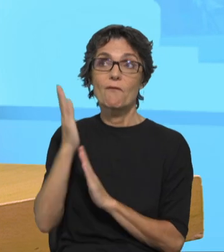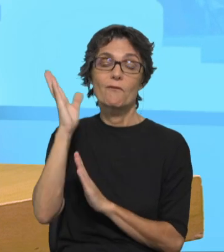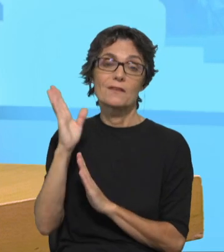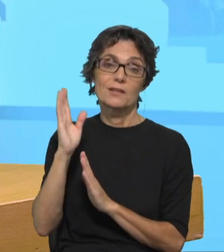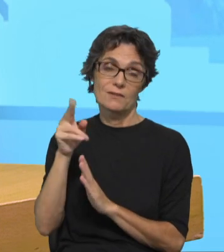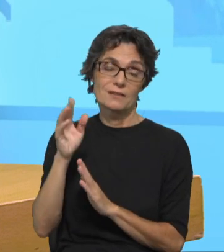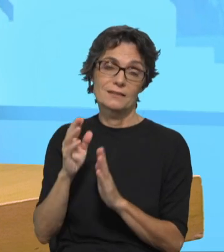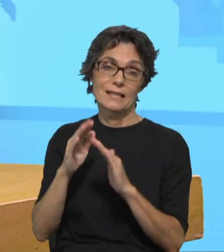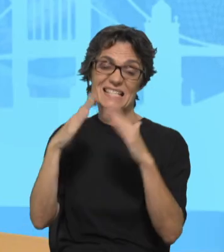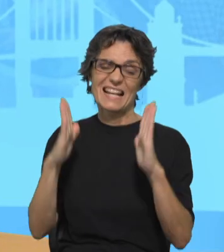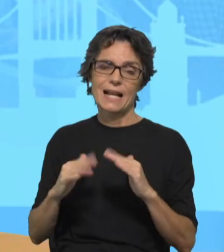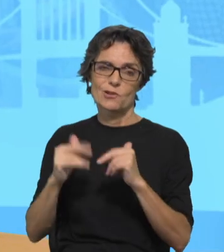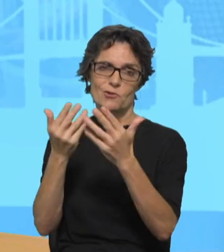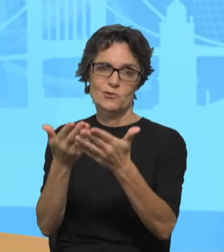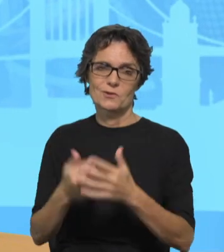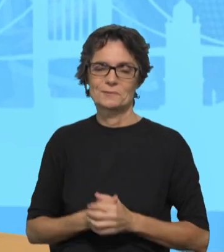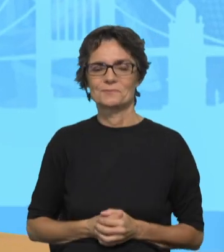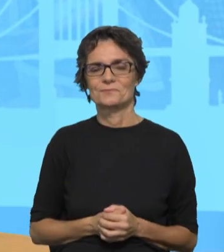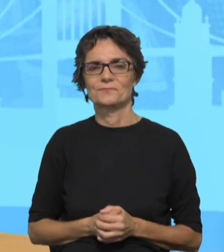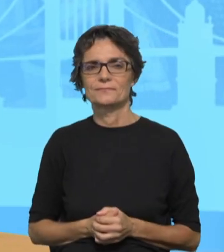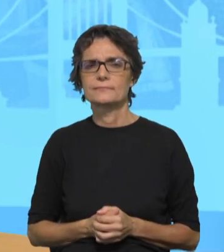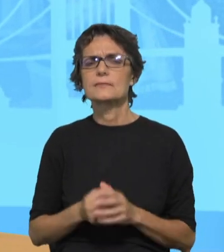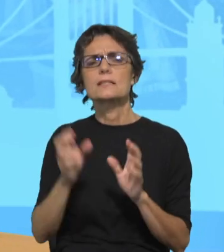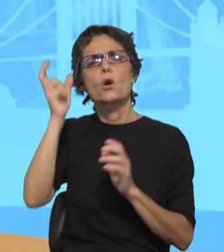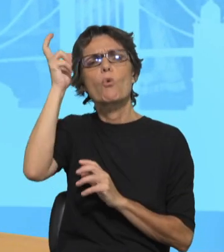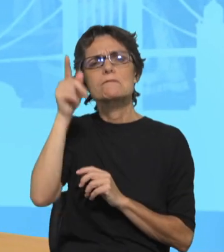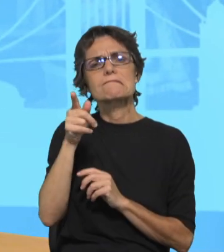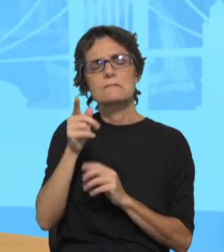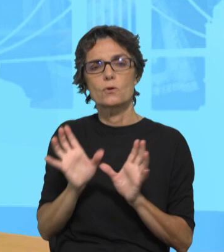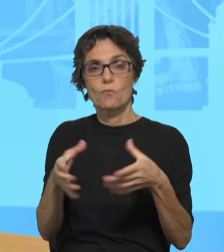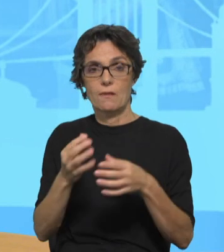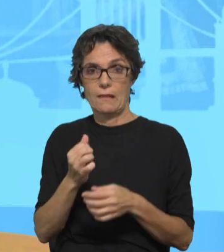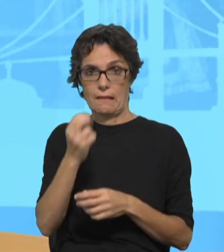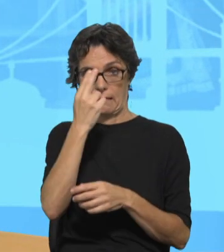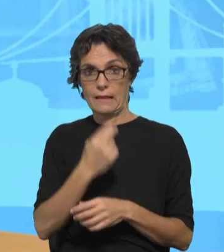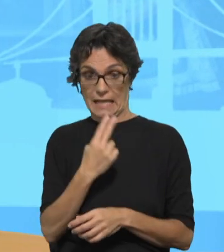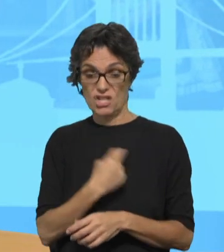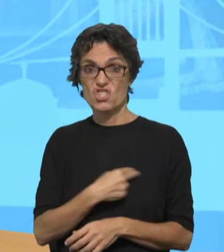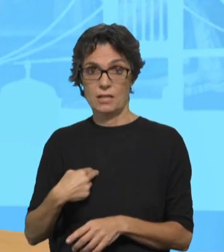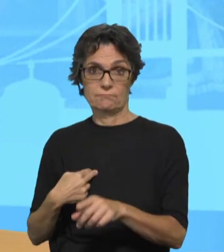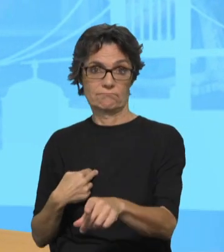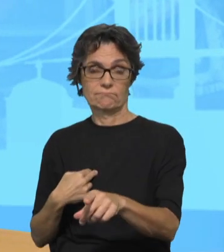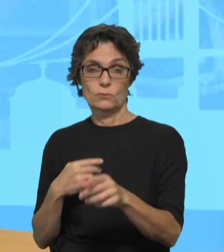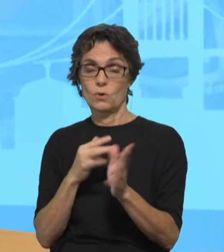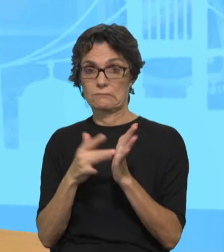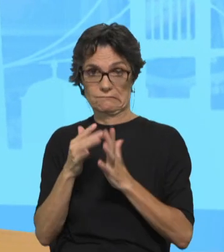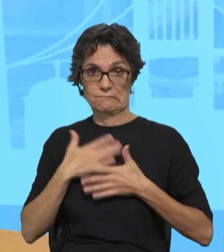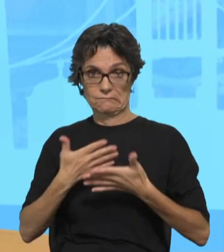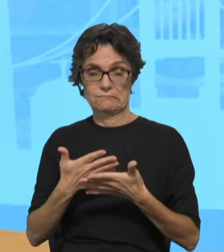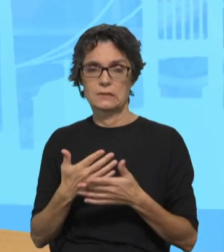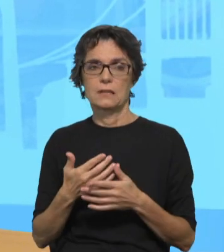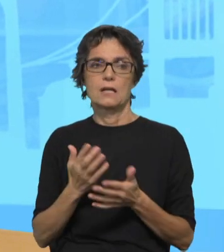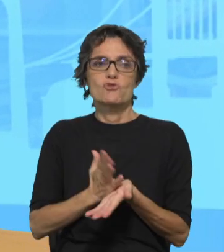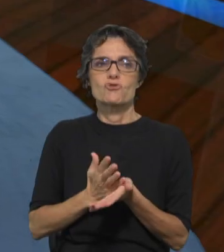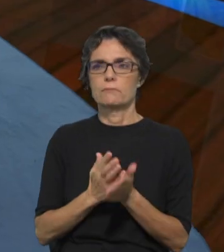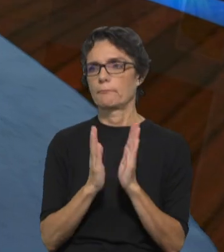Este conceito de comunidade cristã é, ou deveria ser, muito mais do que um alinhamento de um horário de missas,